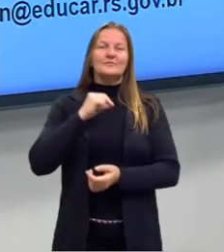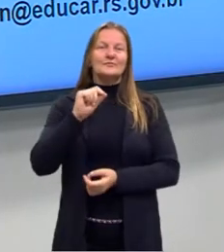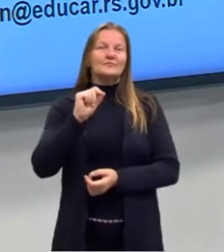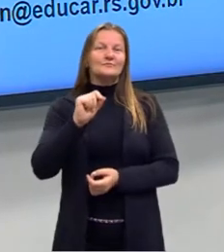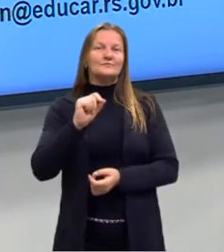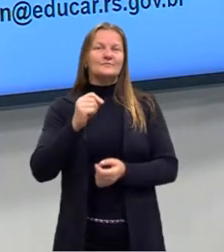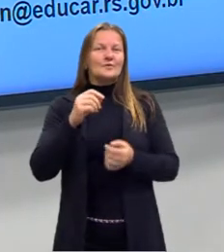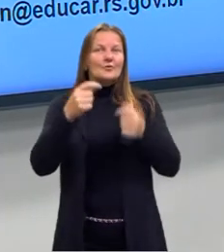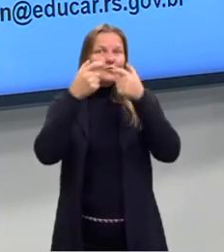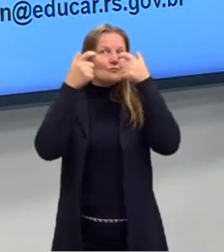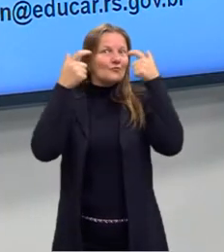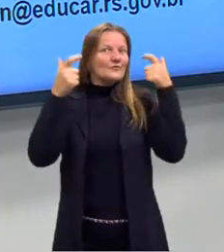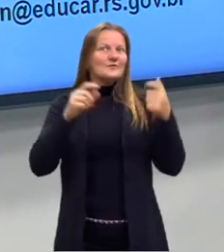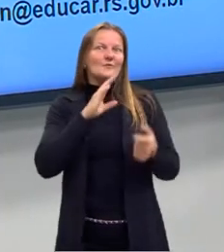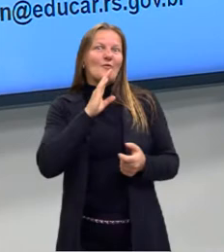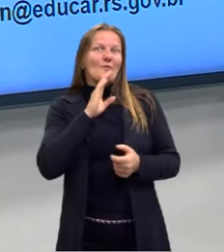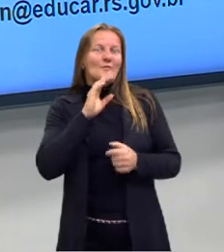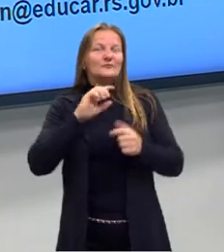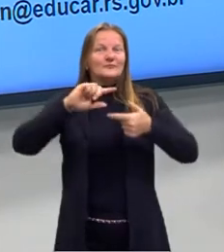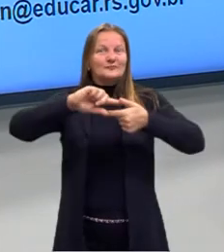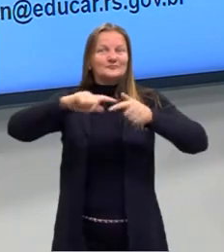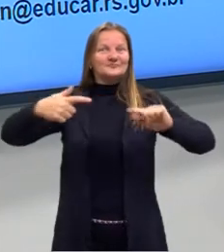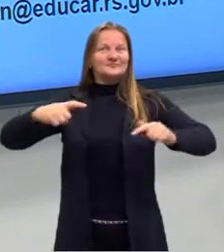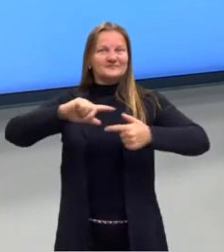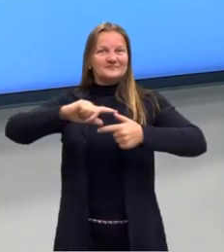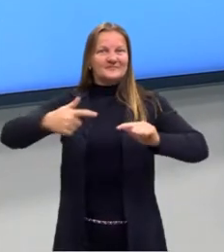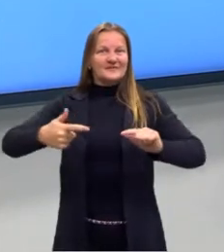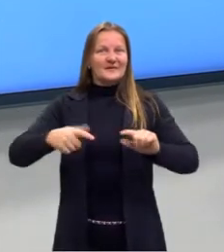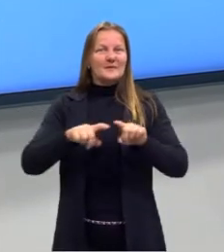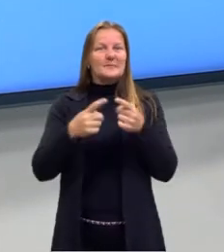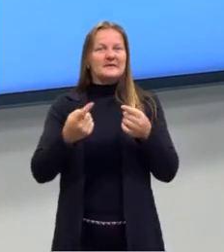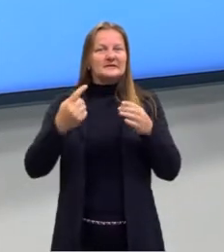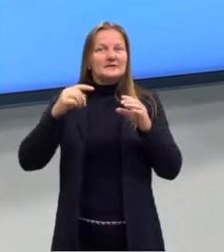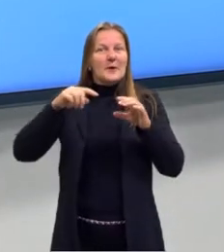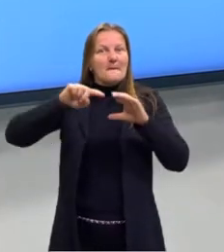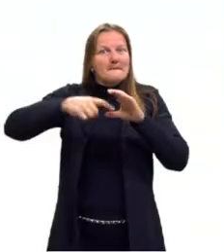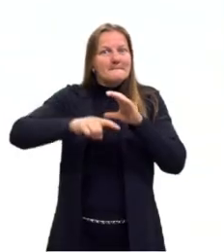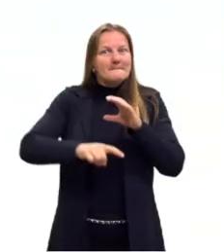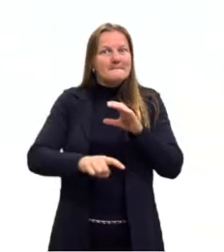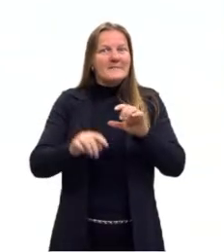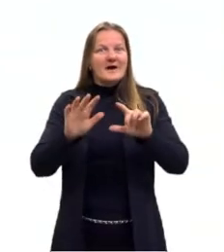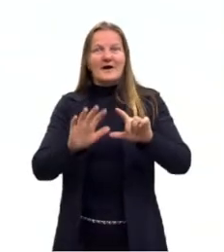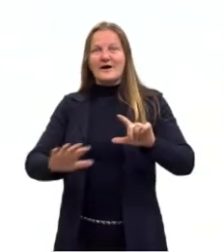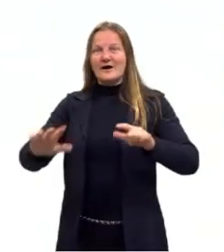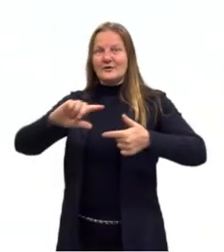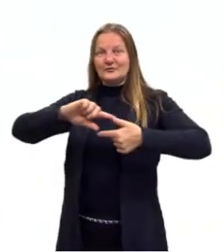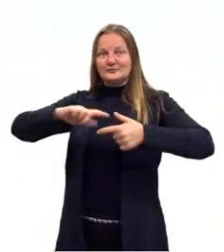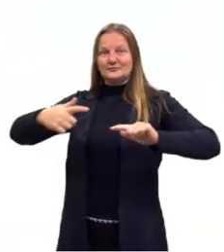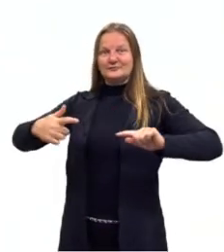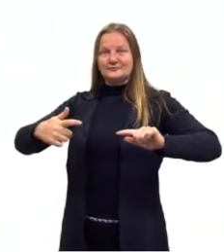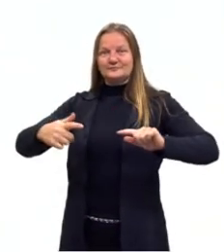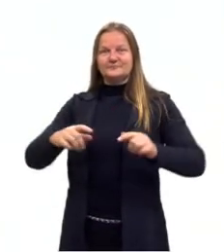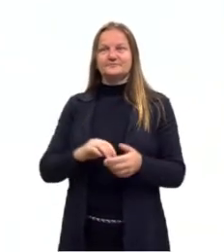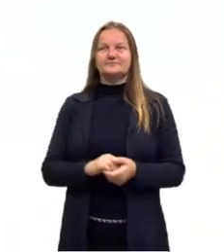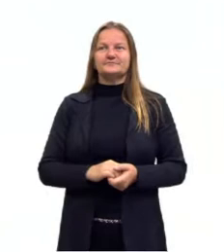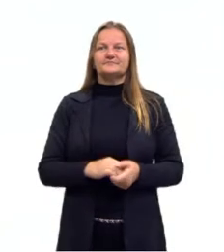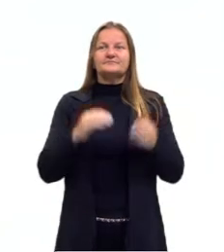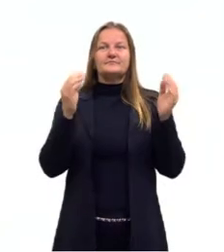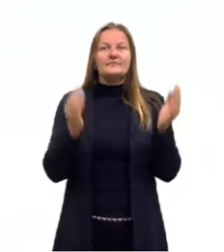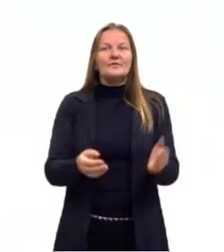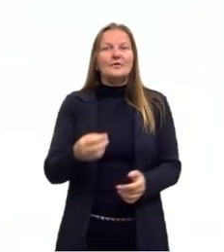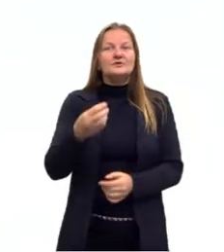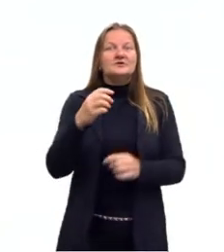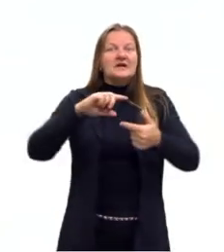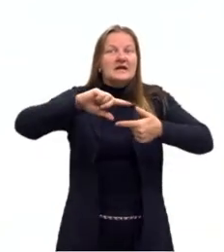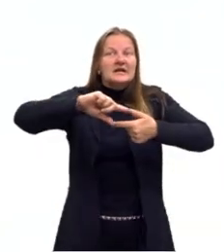nossos conhecimentos geométricos, mas nós vamos entrar em outra área da geometria. Hoje, na nossa aula